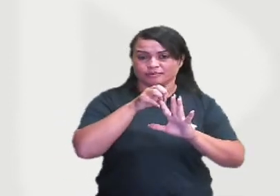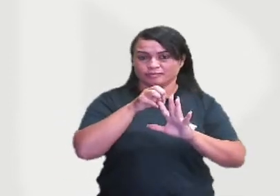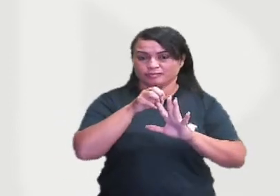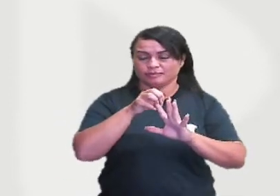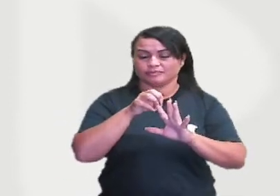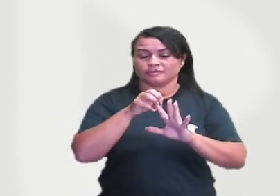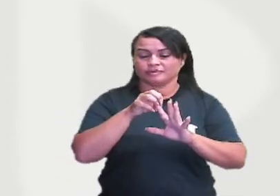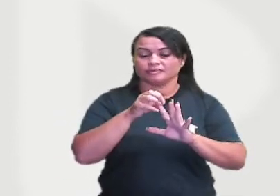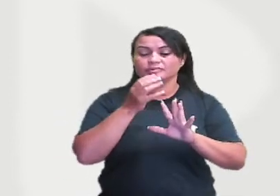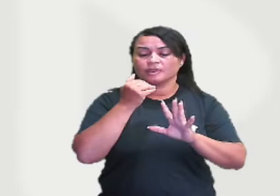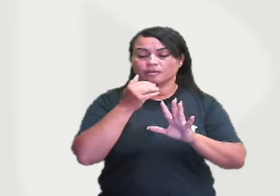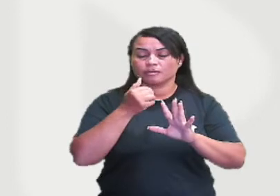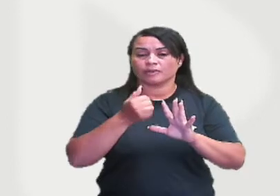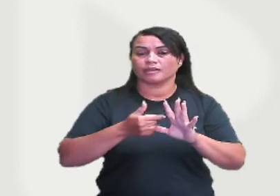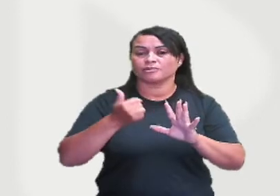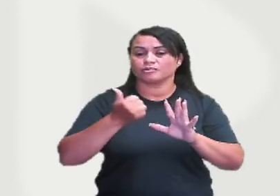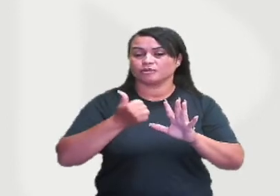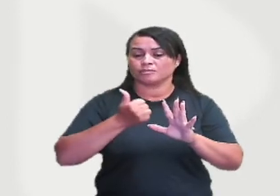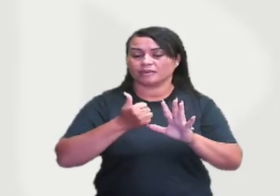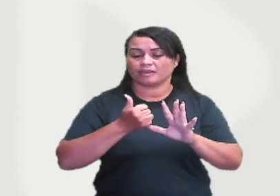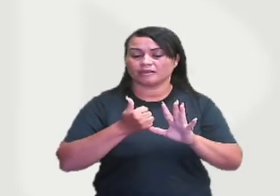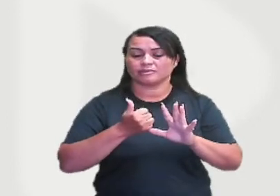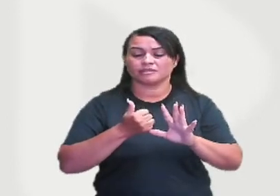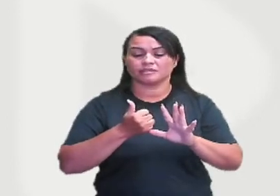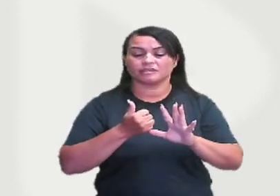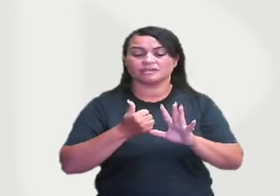alimentando dos consumidores primários.